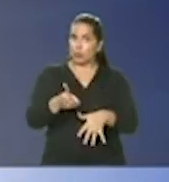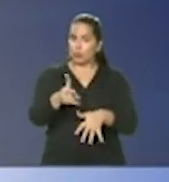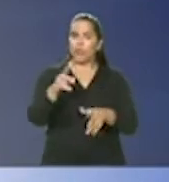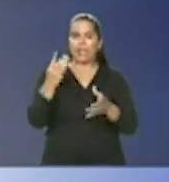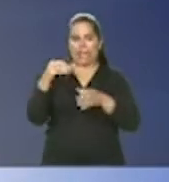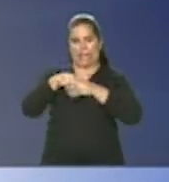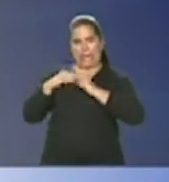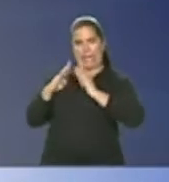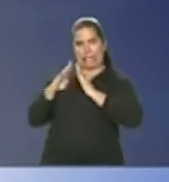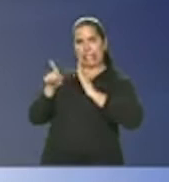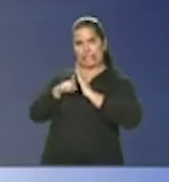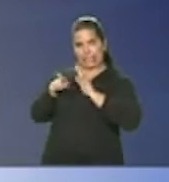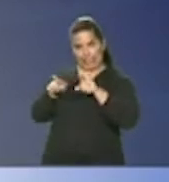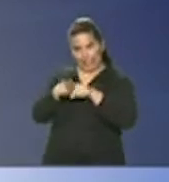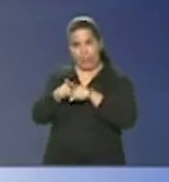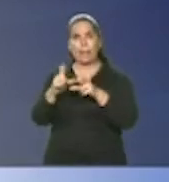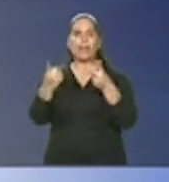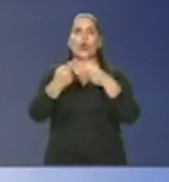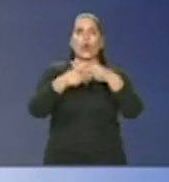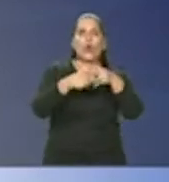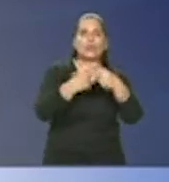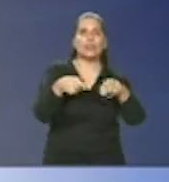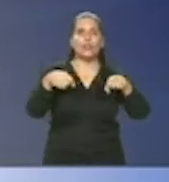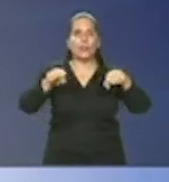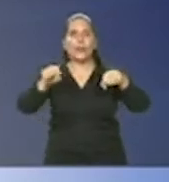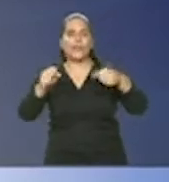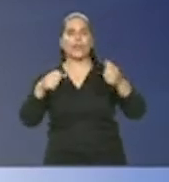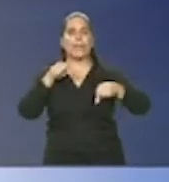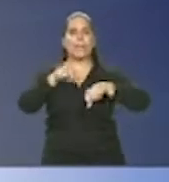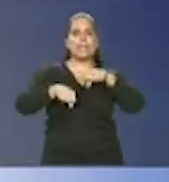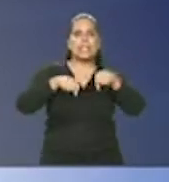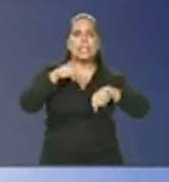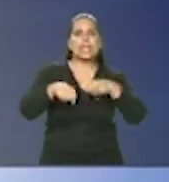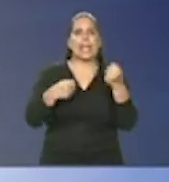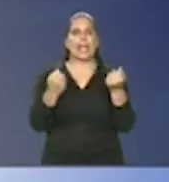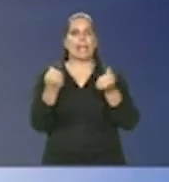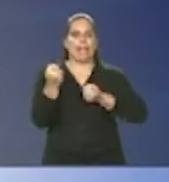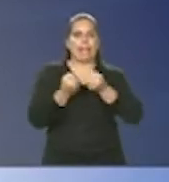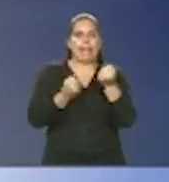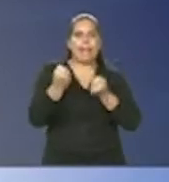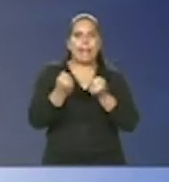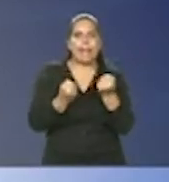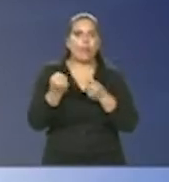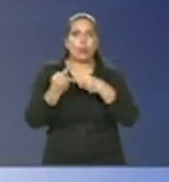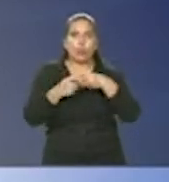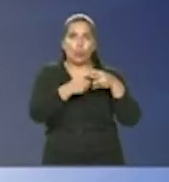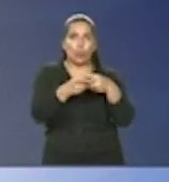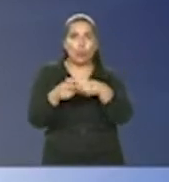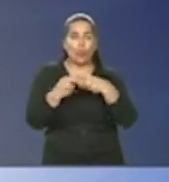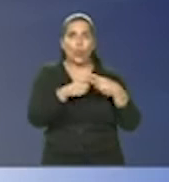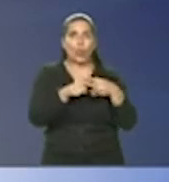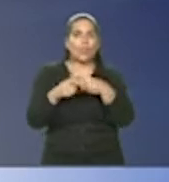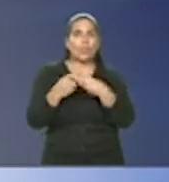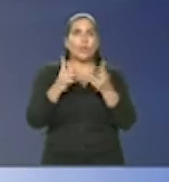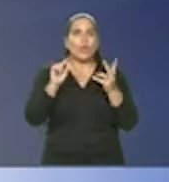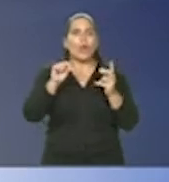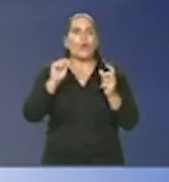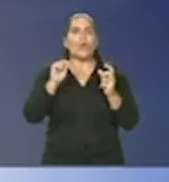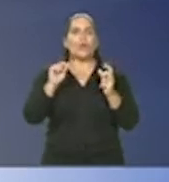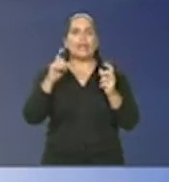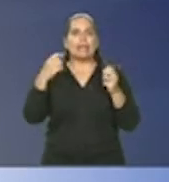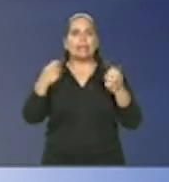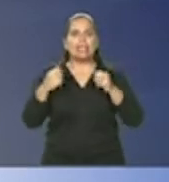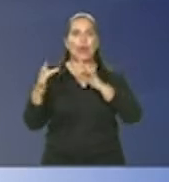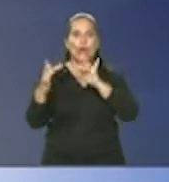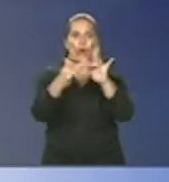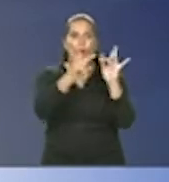mas consertos, por exemplo, de motocicleta, bicicleta, automóvel, que não causam contato